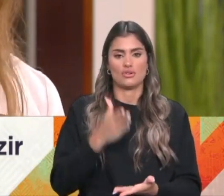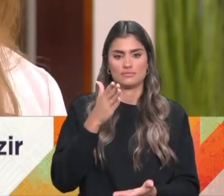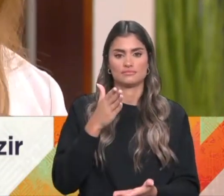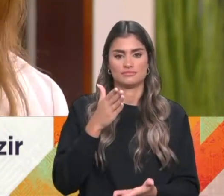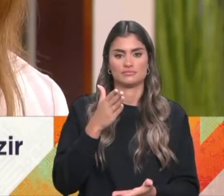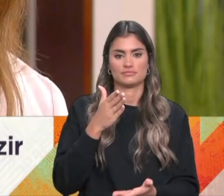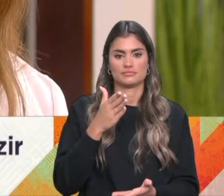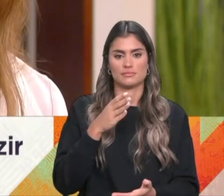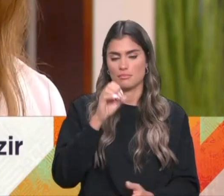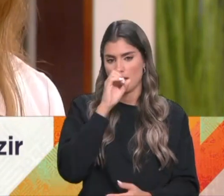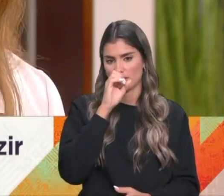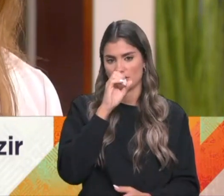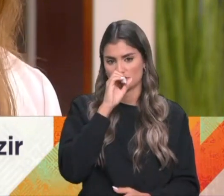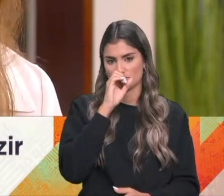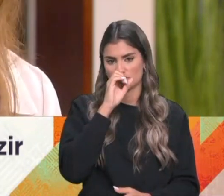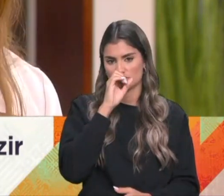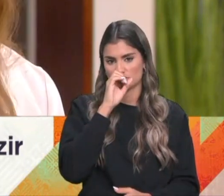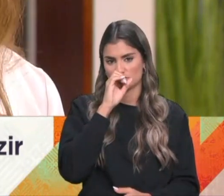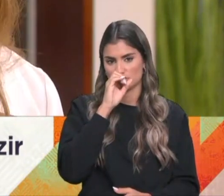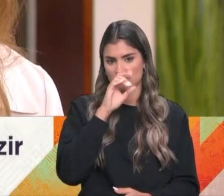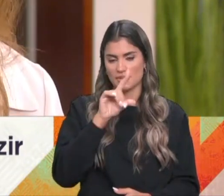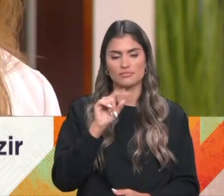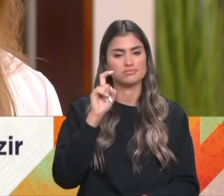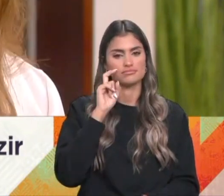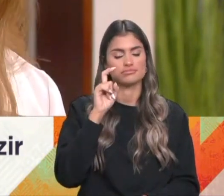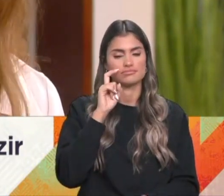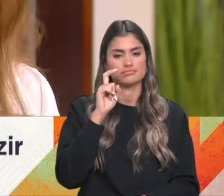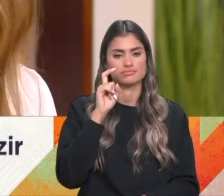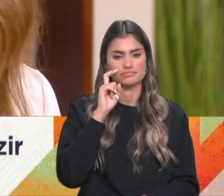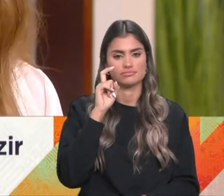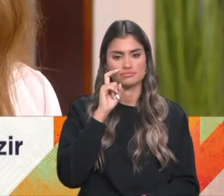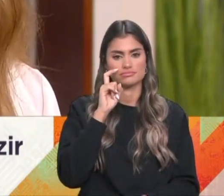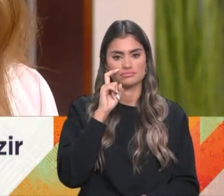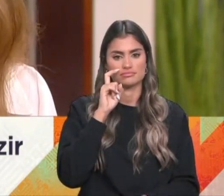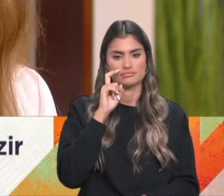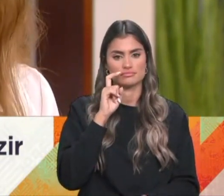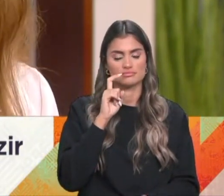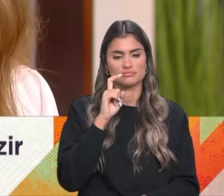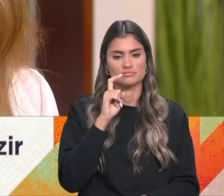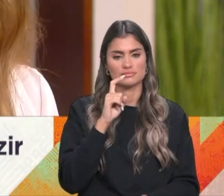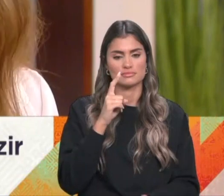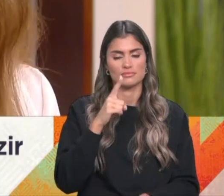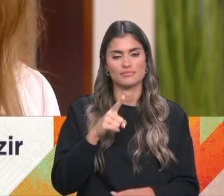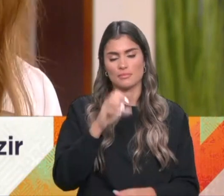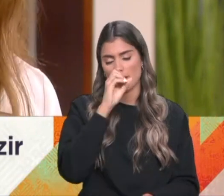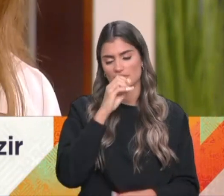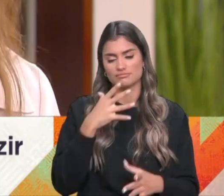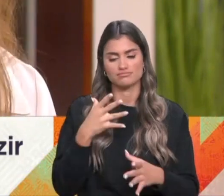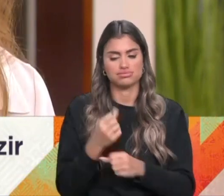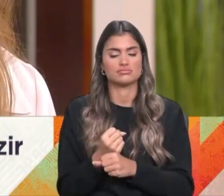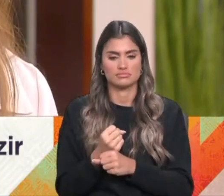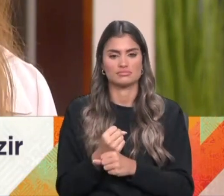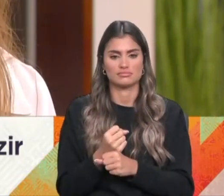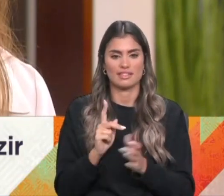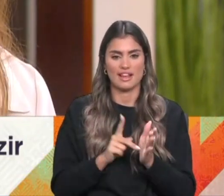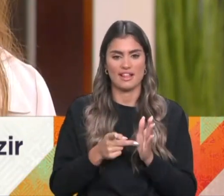fornecimento de plantas, digamos assim, mas também a conservação de espécies em vias de extinção, que é algo que esta técnica nos permite e é algo que também temos